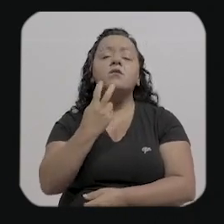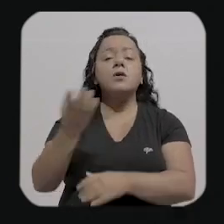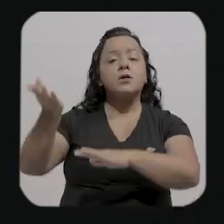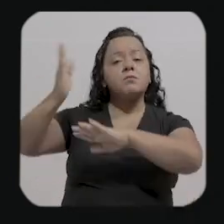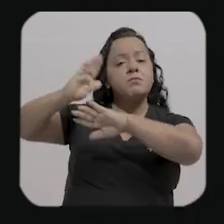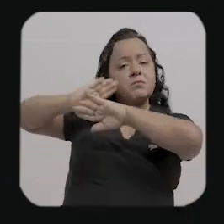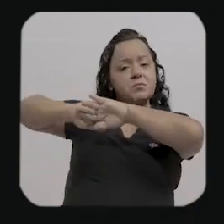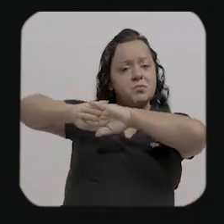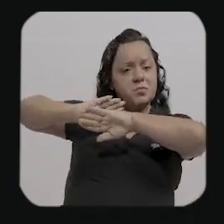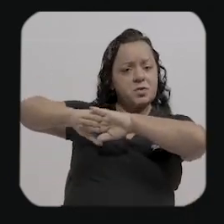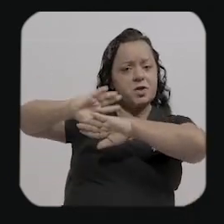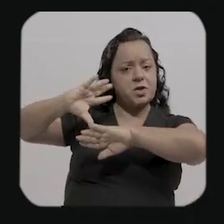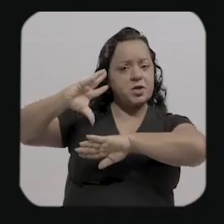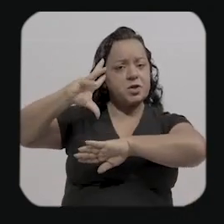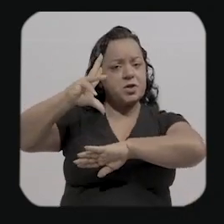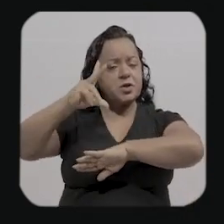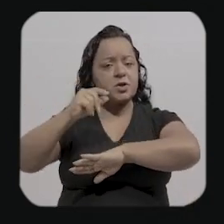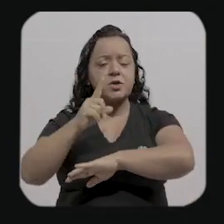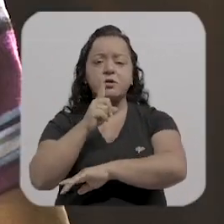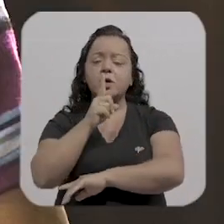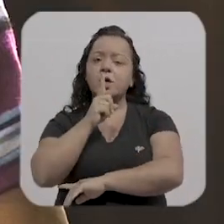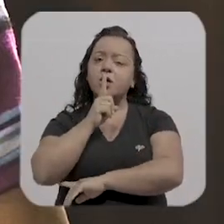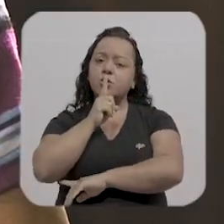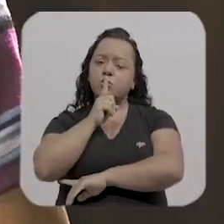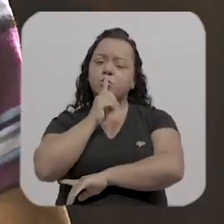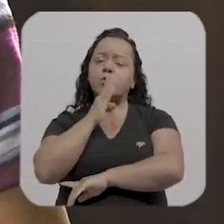não consigam mais ouvir essa voz